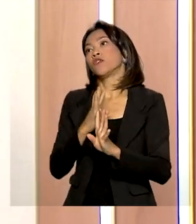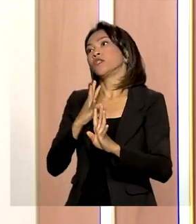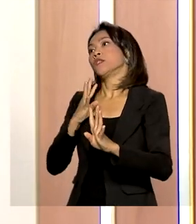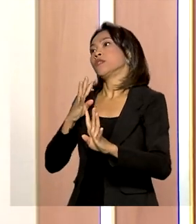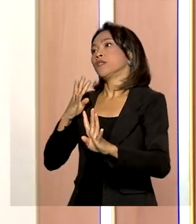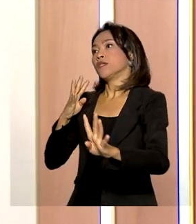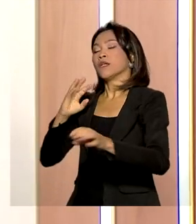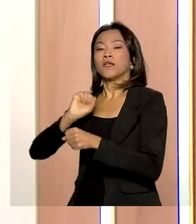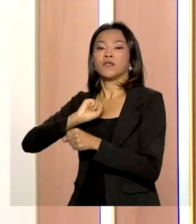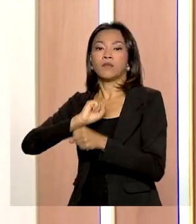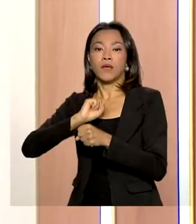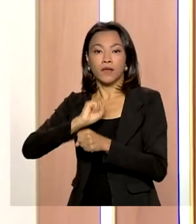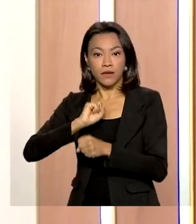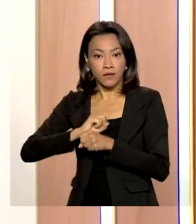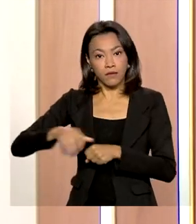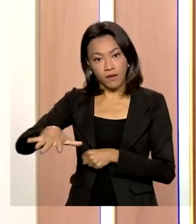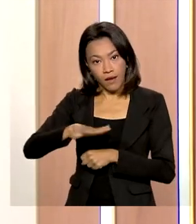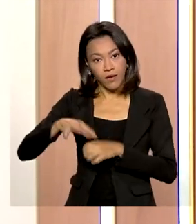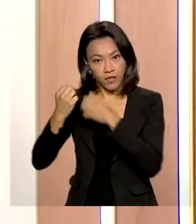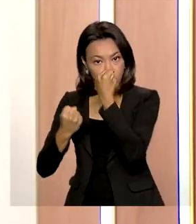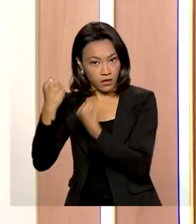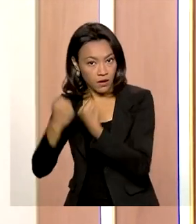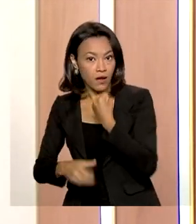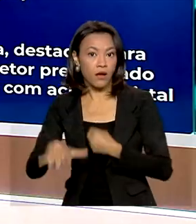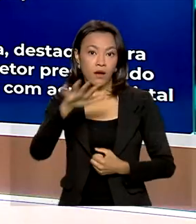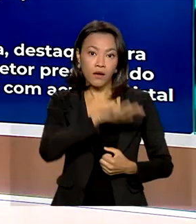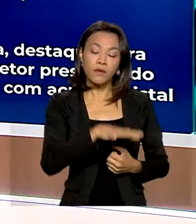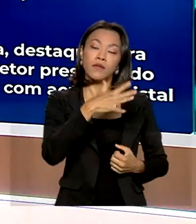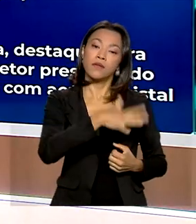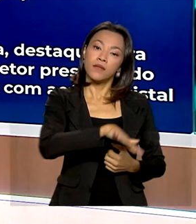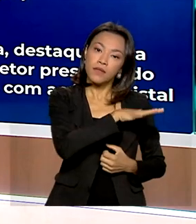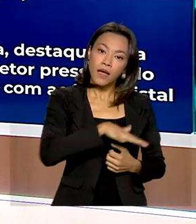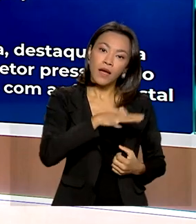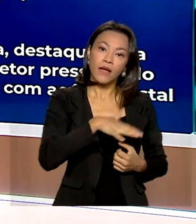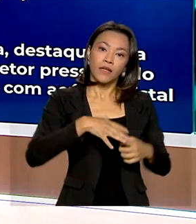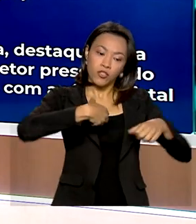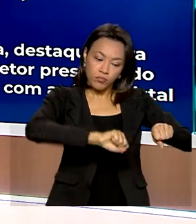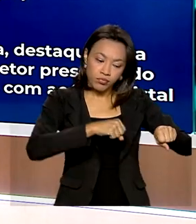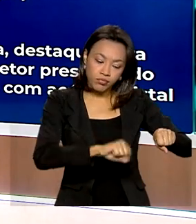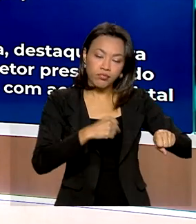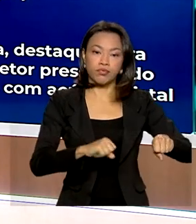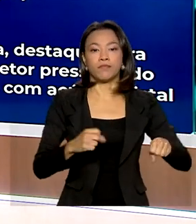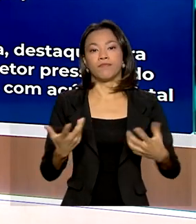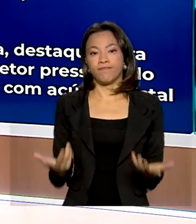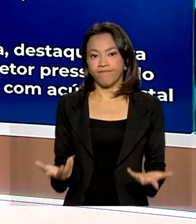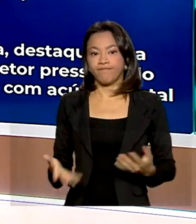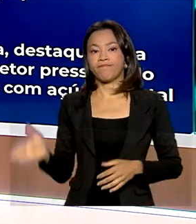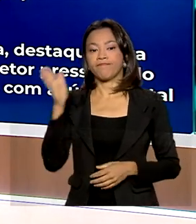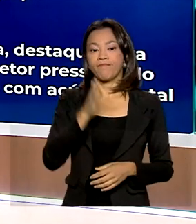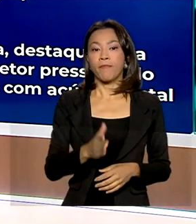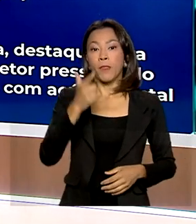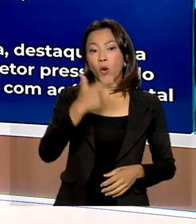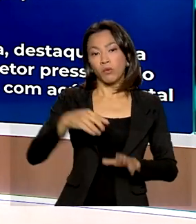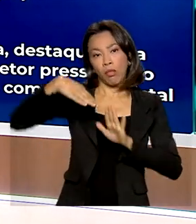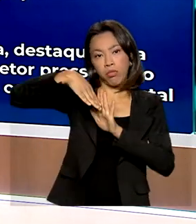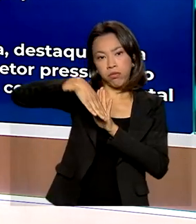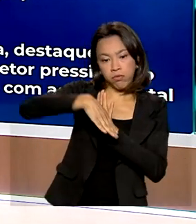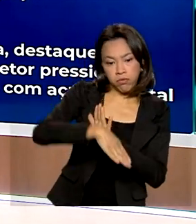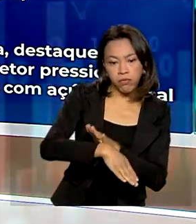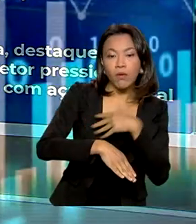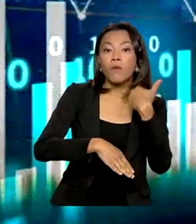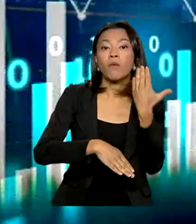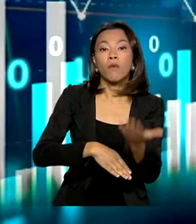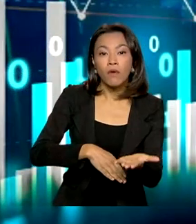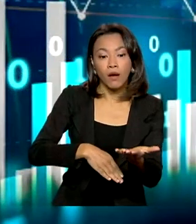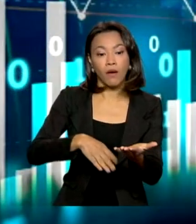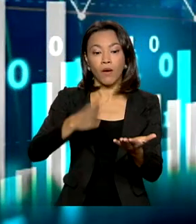alguns itens, tanto na parte de automóveis como na parte também de motocicletas. Entre os segmentos que registraram queda, destaque para